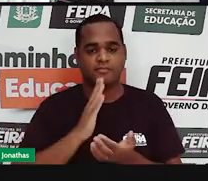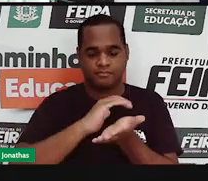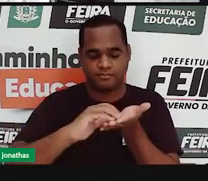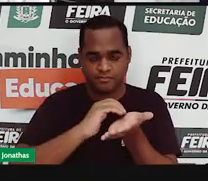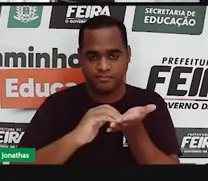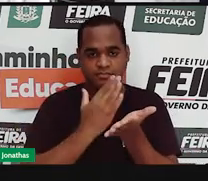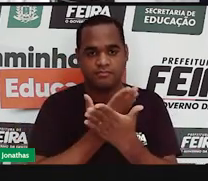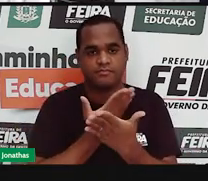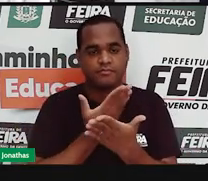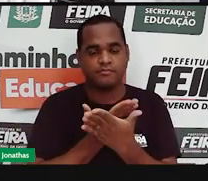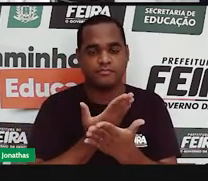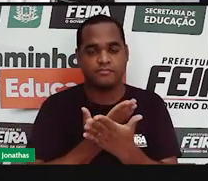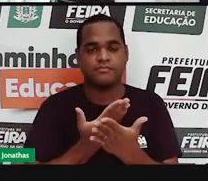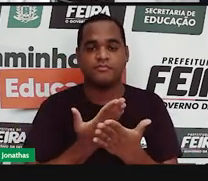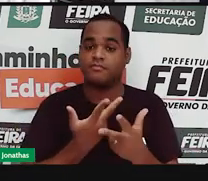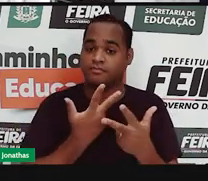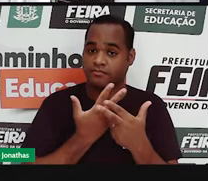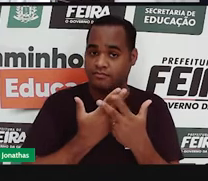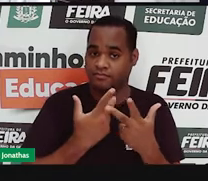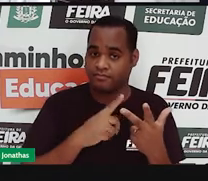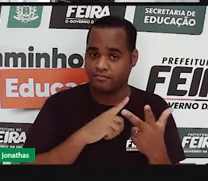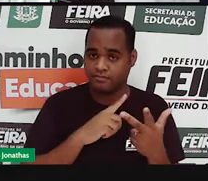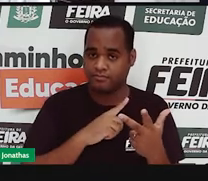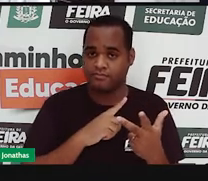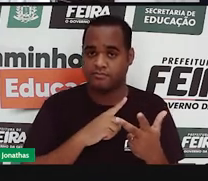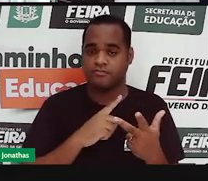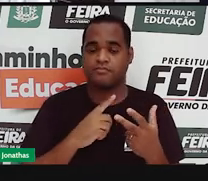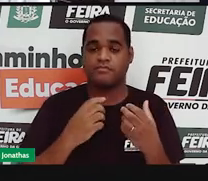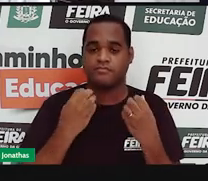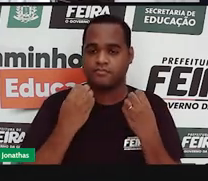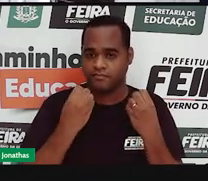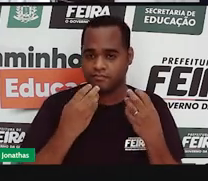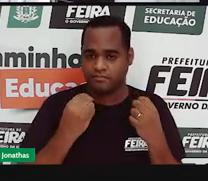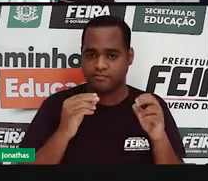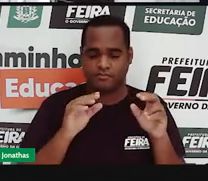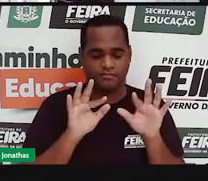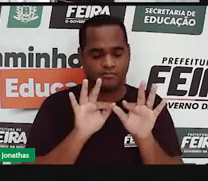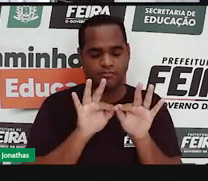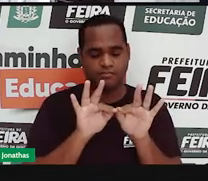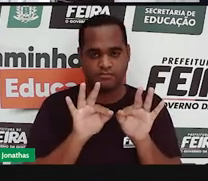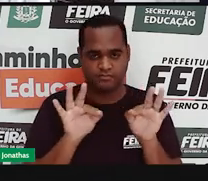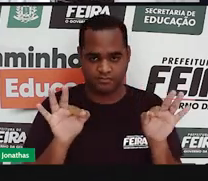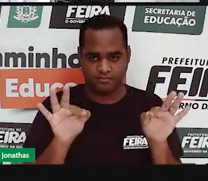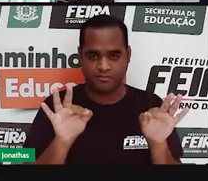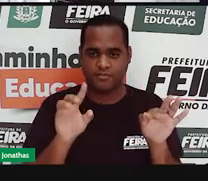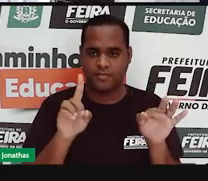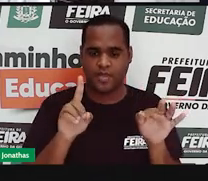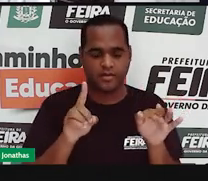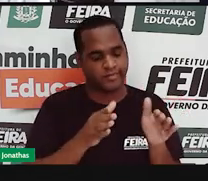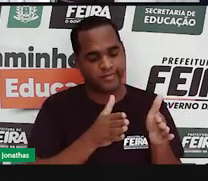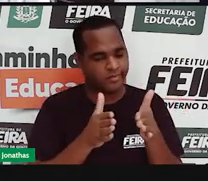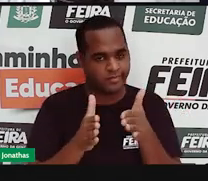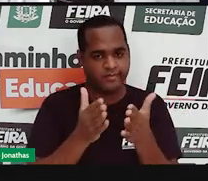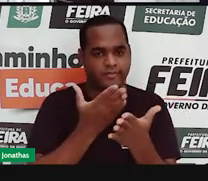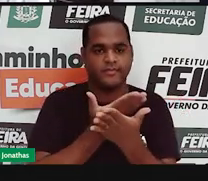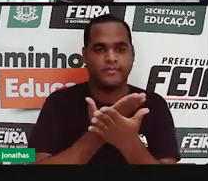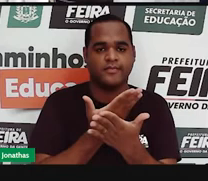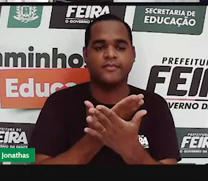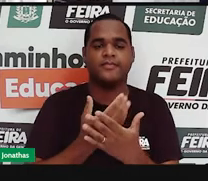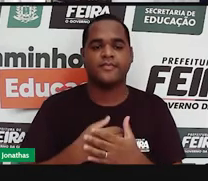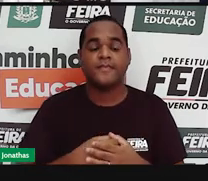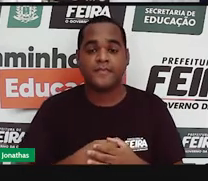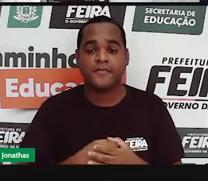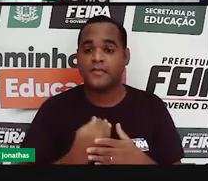Educação e a frase escrita, Caminhos da Educação. Pessoal,